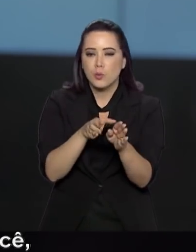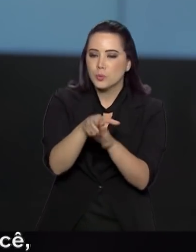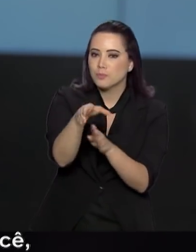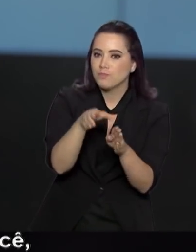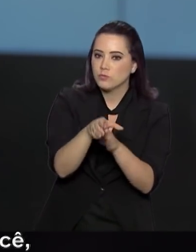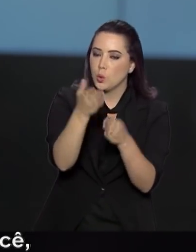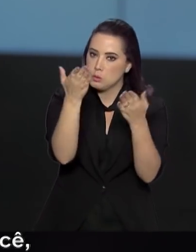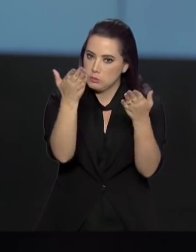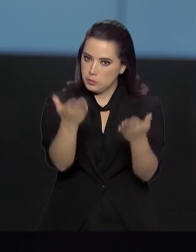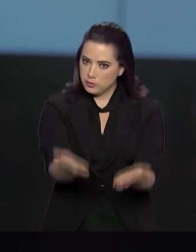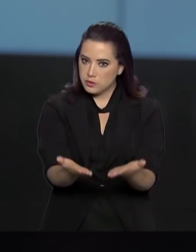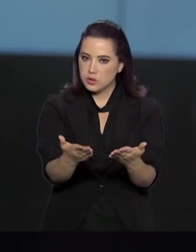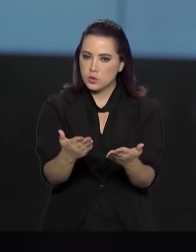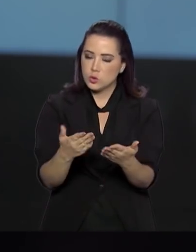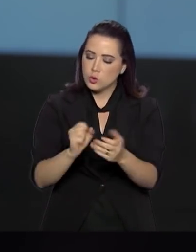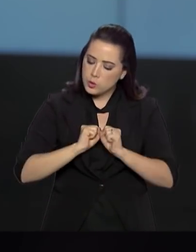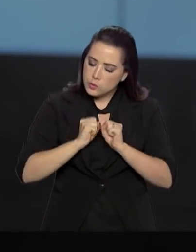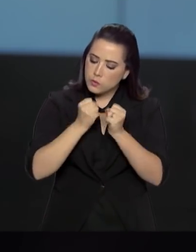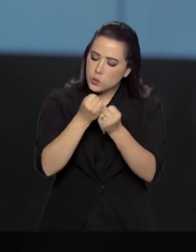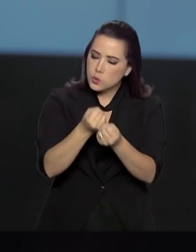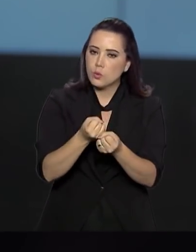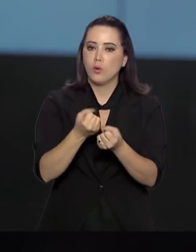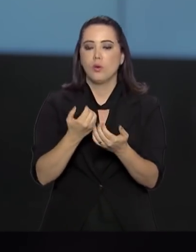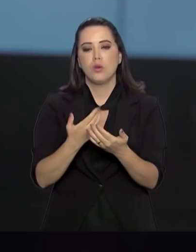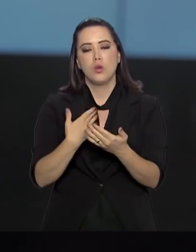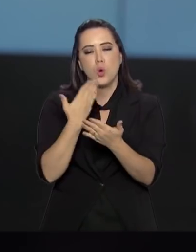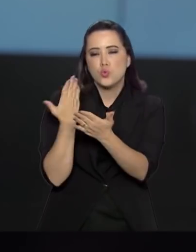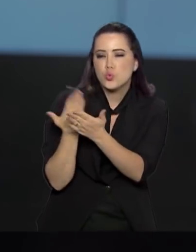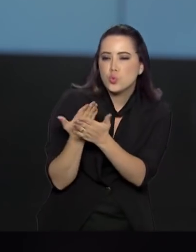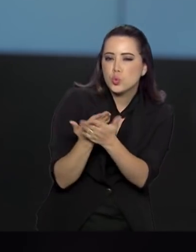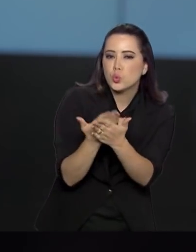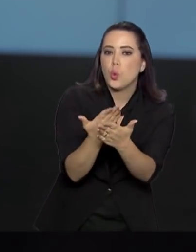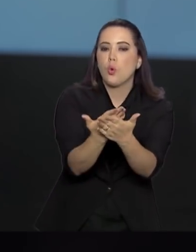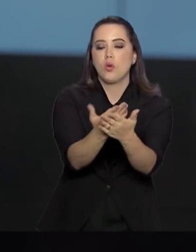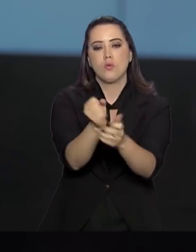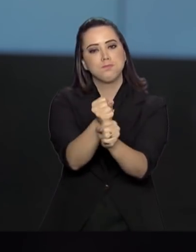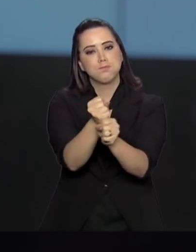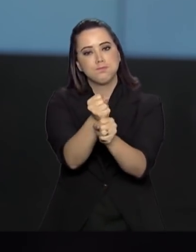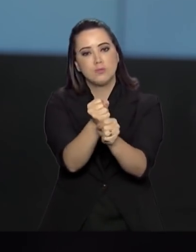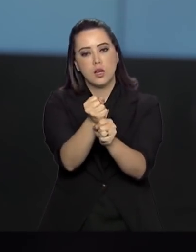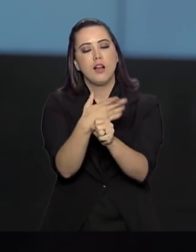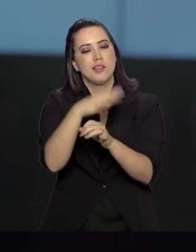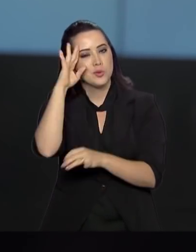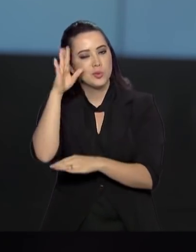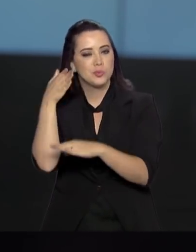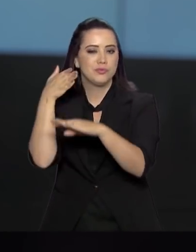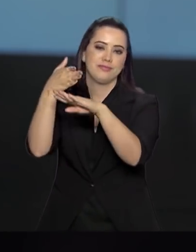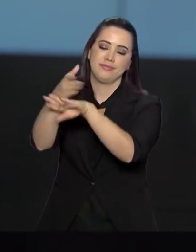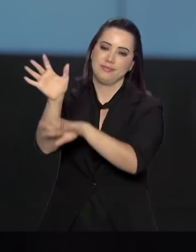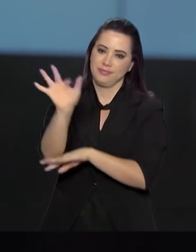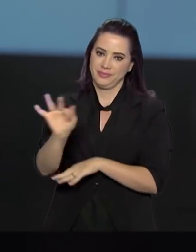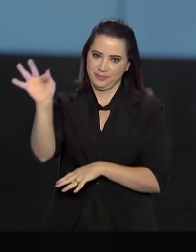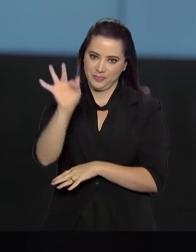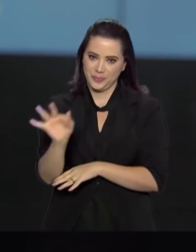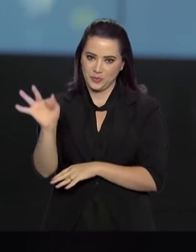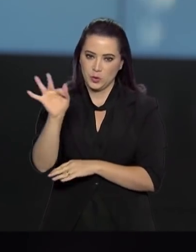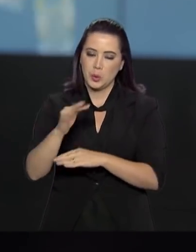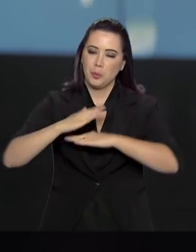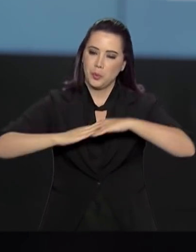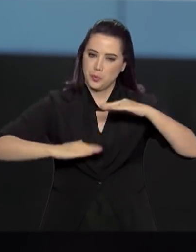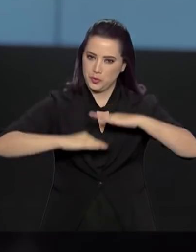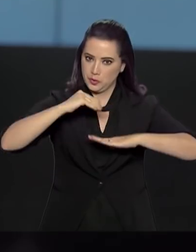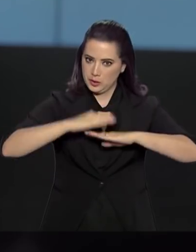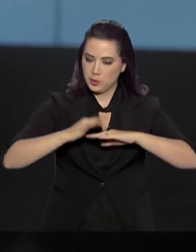para você, que se dedicou aos estudos ao longo do ano e só ingressar no ensino superior para seguir uma